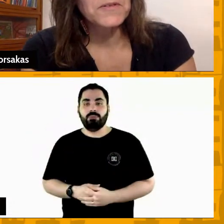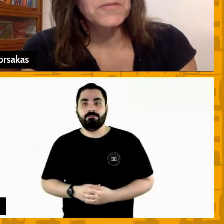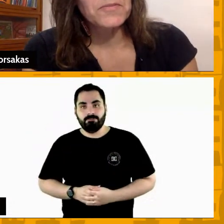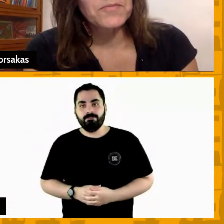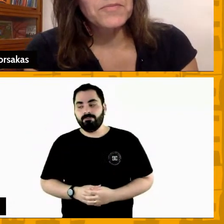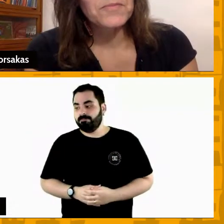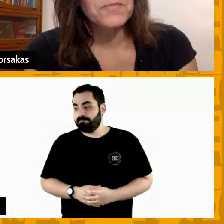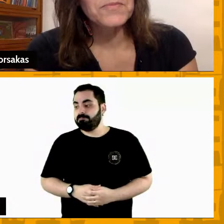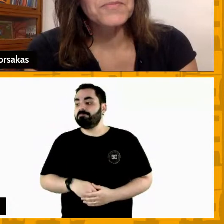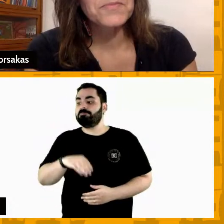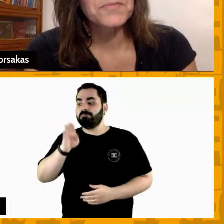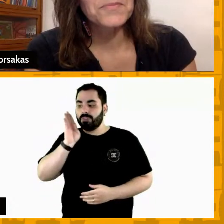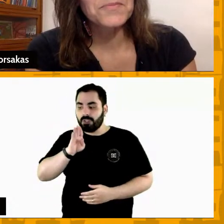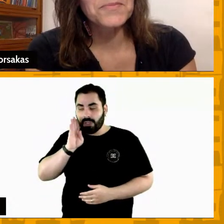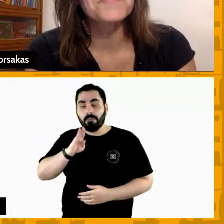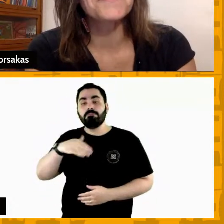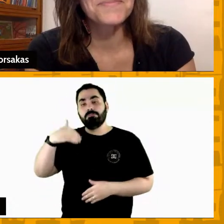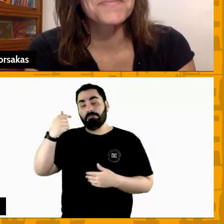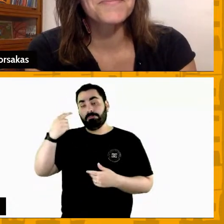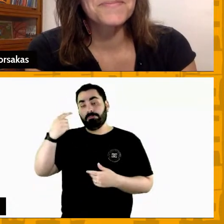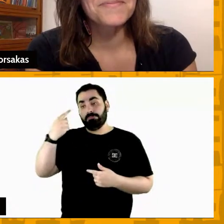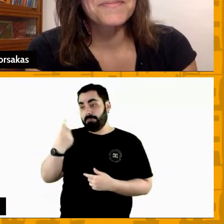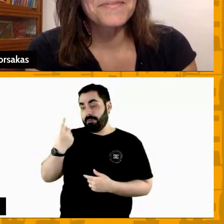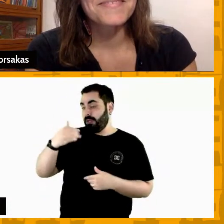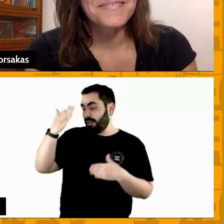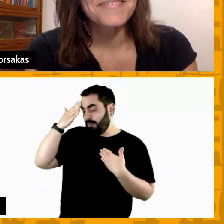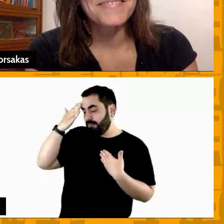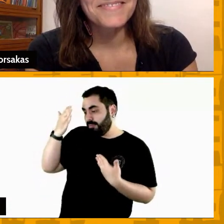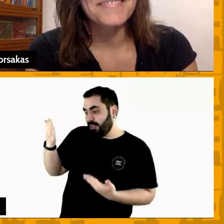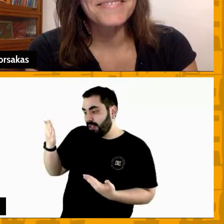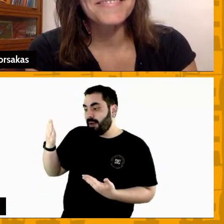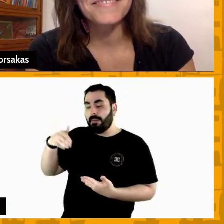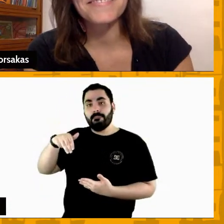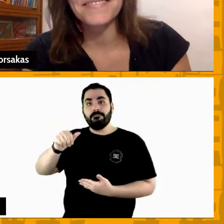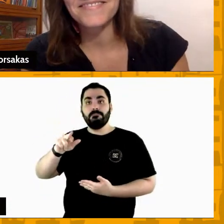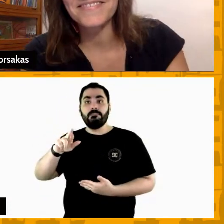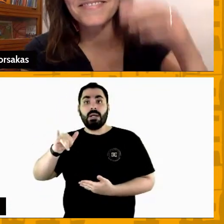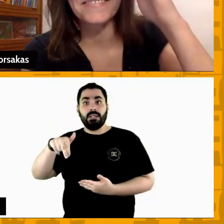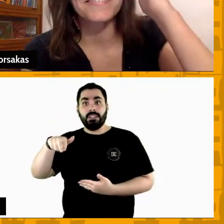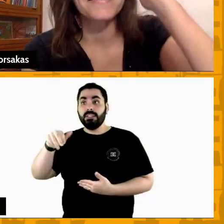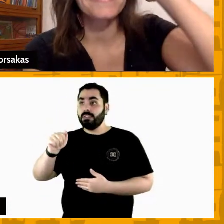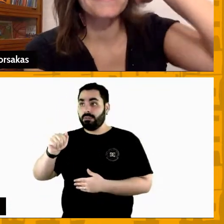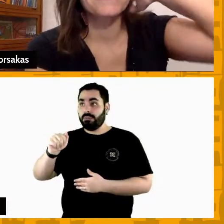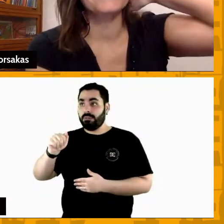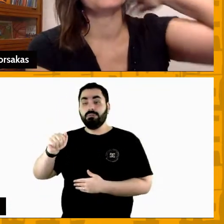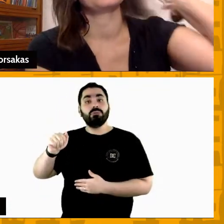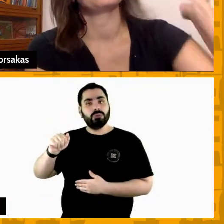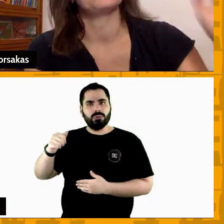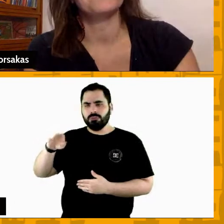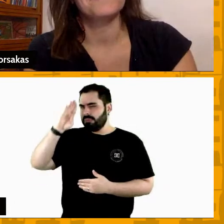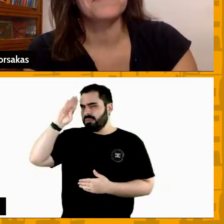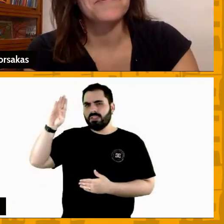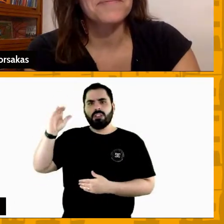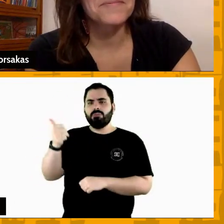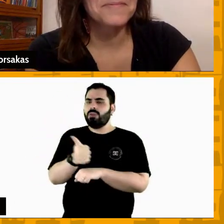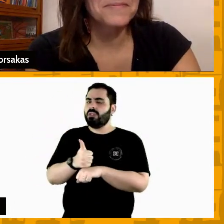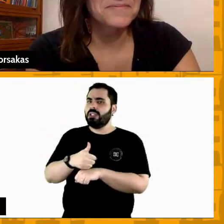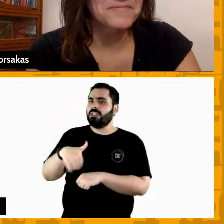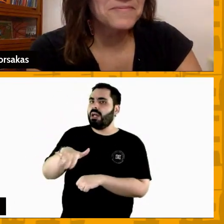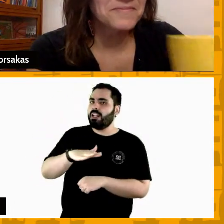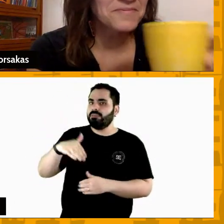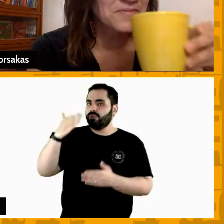legal primeiro agradecer a Marina uma das maiores profissionais na área de psicologia esportiva pela pela pergunta